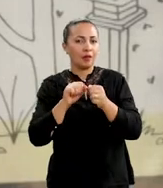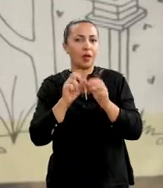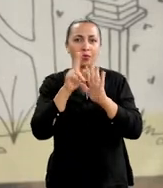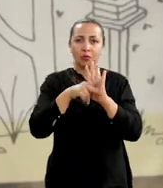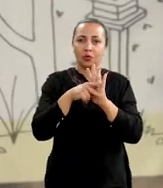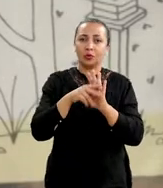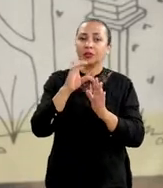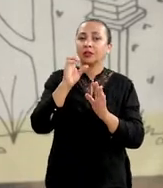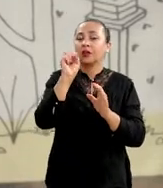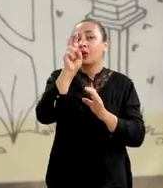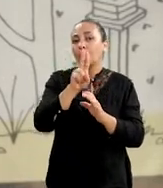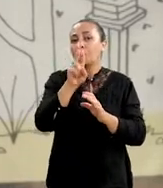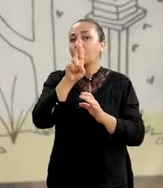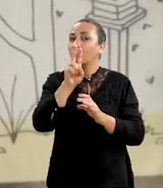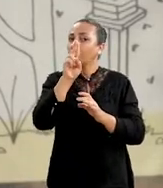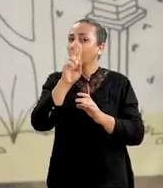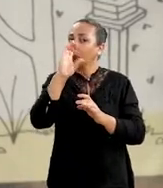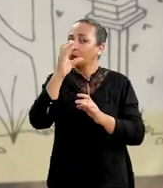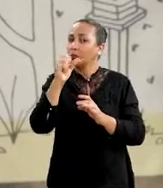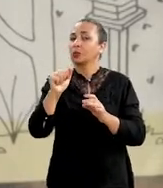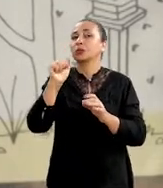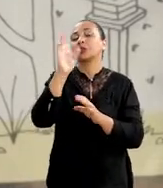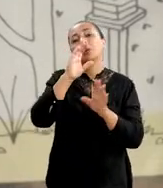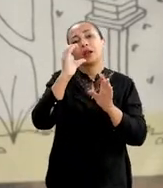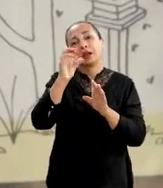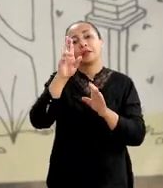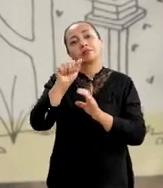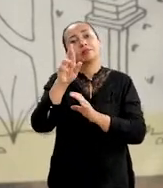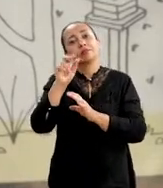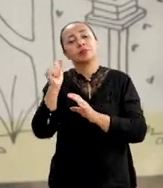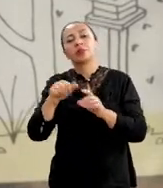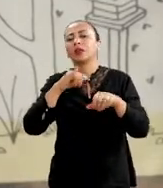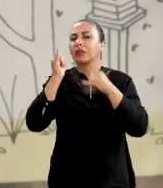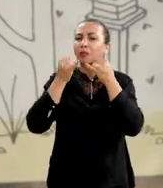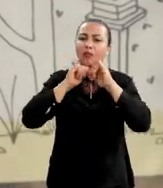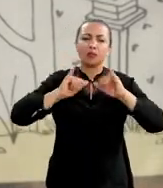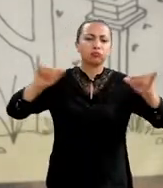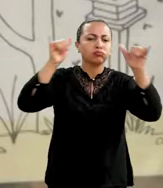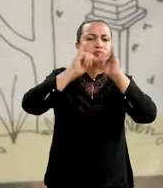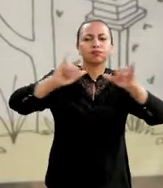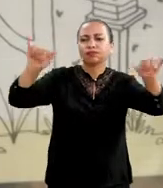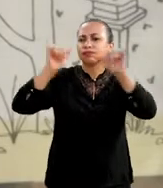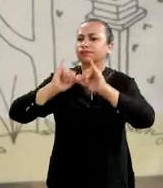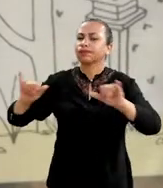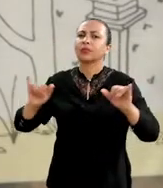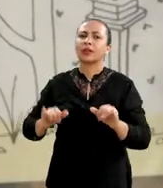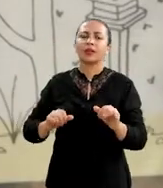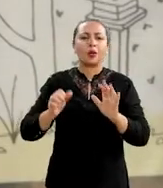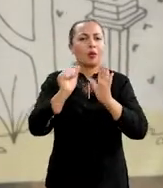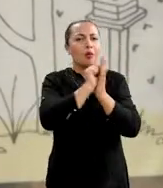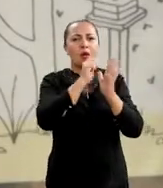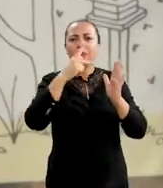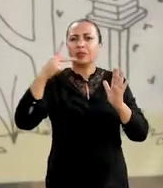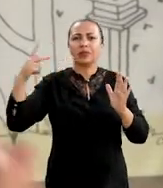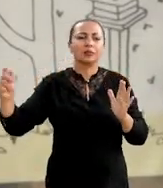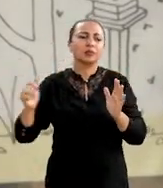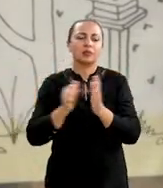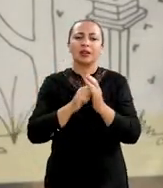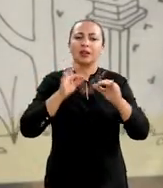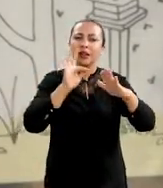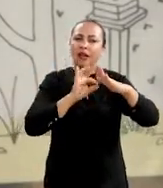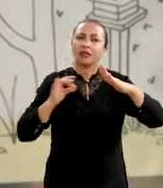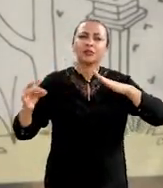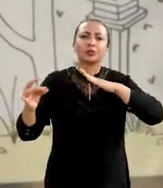realiza o projeto do Sunacabruca. Depois disso, esses dados serão divulgados nas mais diversas formas possíveis, via